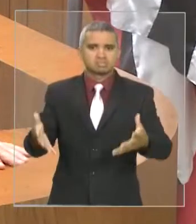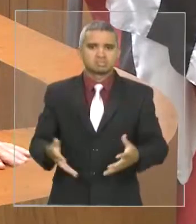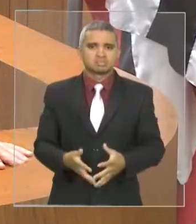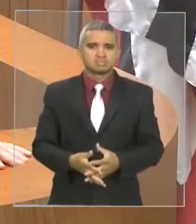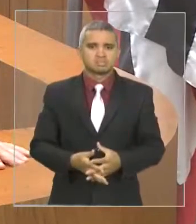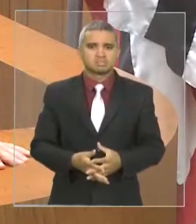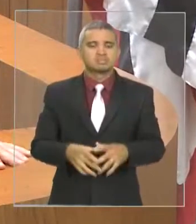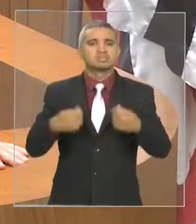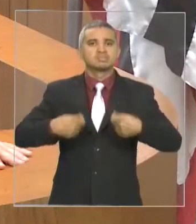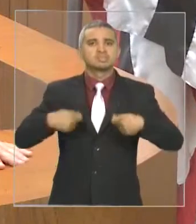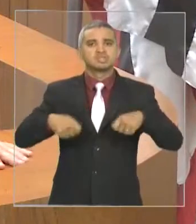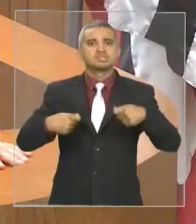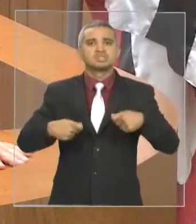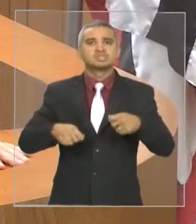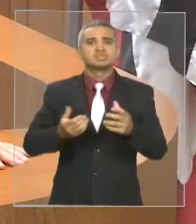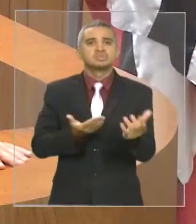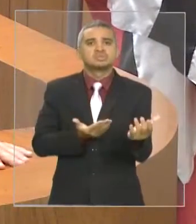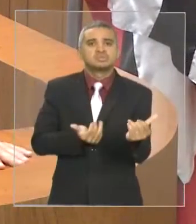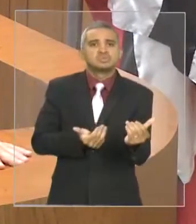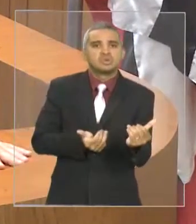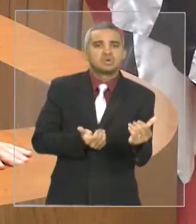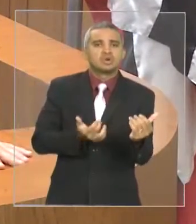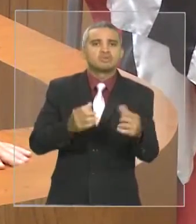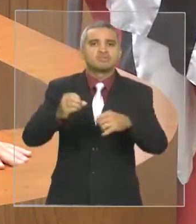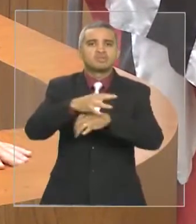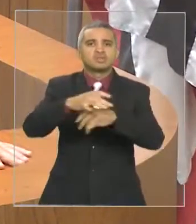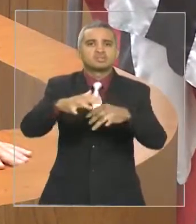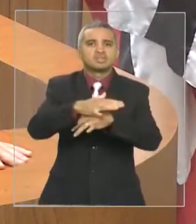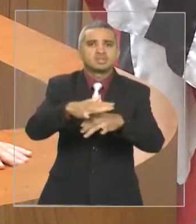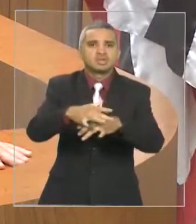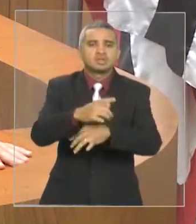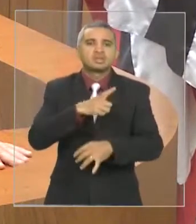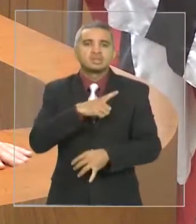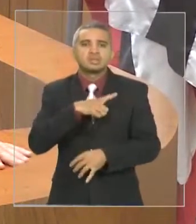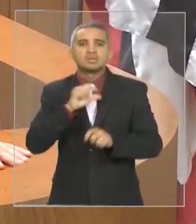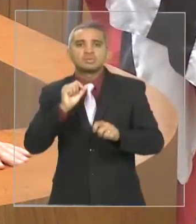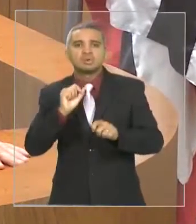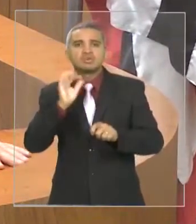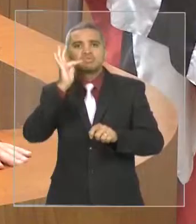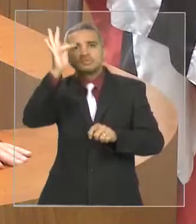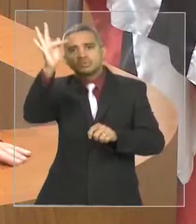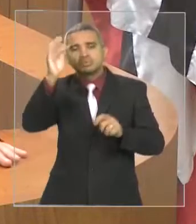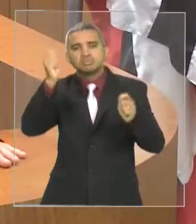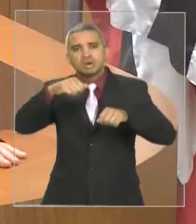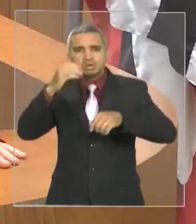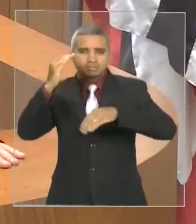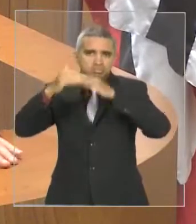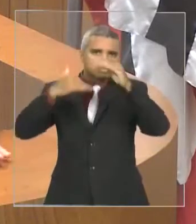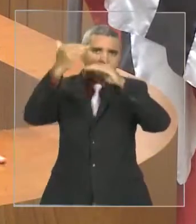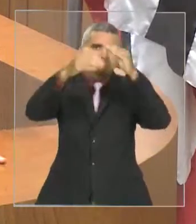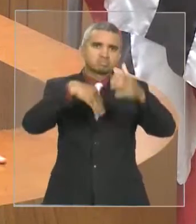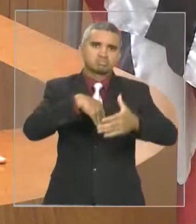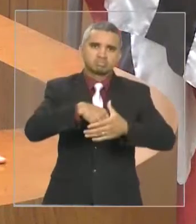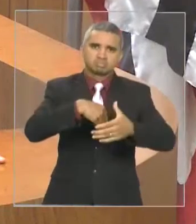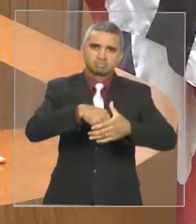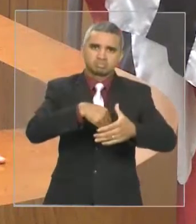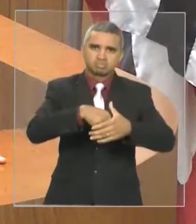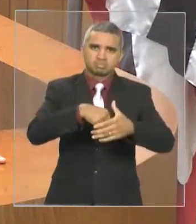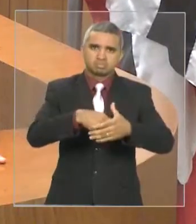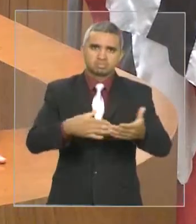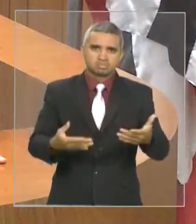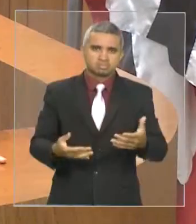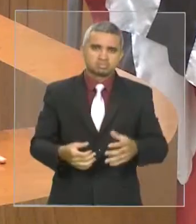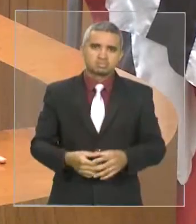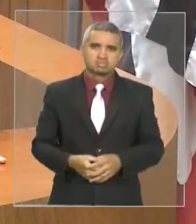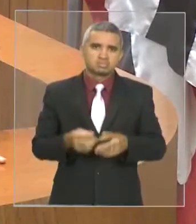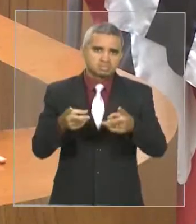nós possamos dar ao jovem dessas cidades a oportunidade de serem jogadores de futebol, reconhecendo que o futebol, além